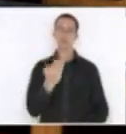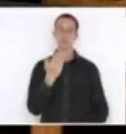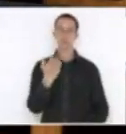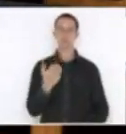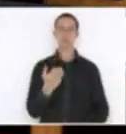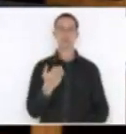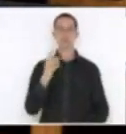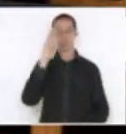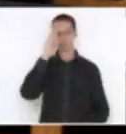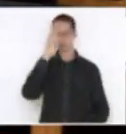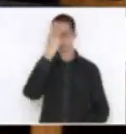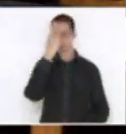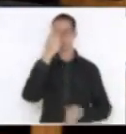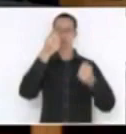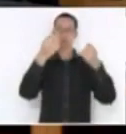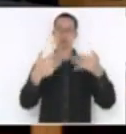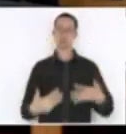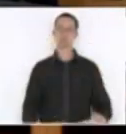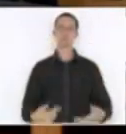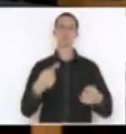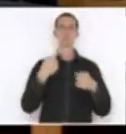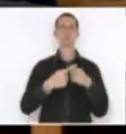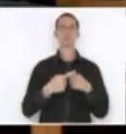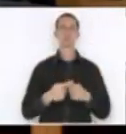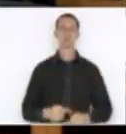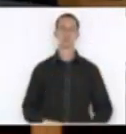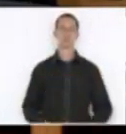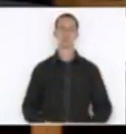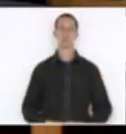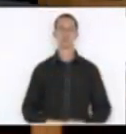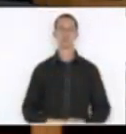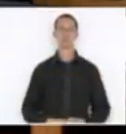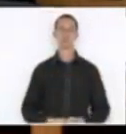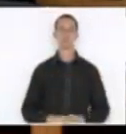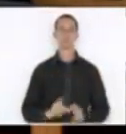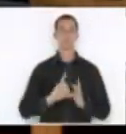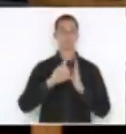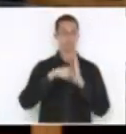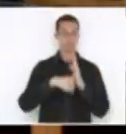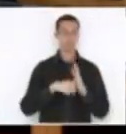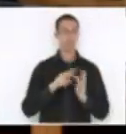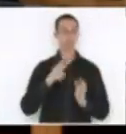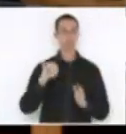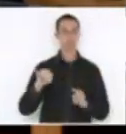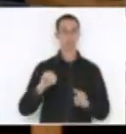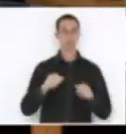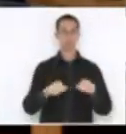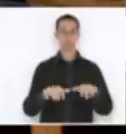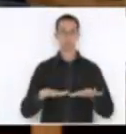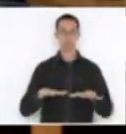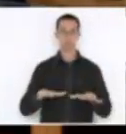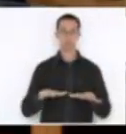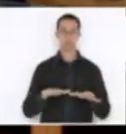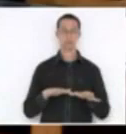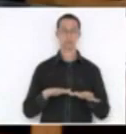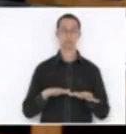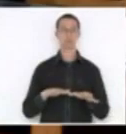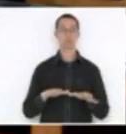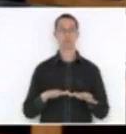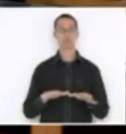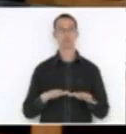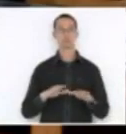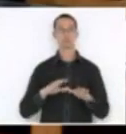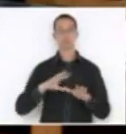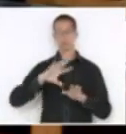explicar o motivo. Vai haver uma sessão extra, uma extra pauta, desculpa, para